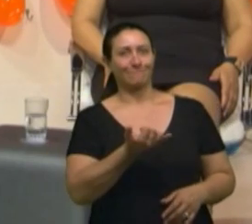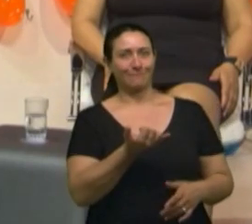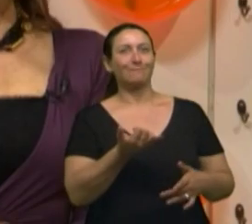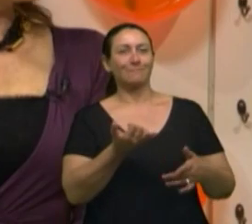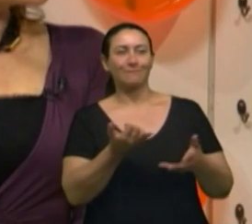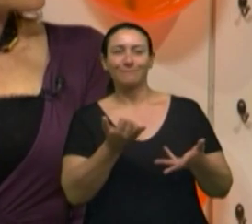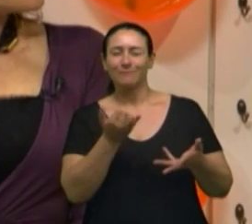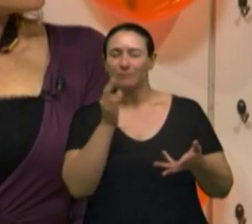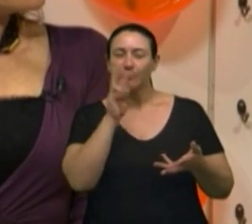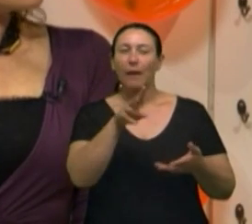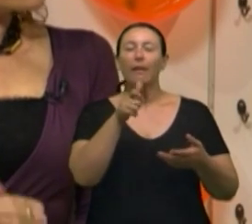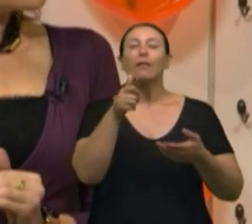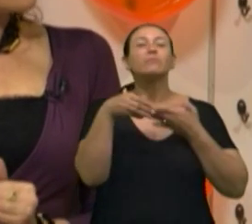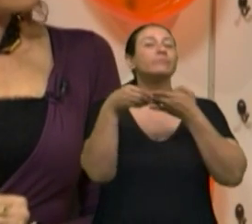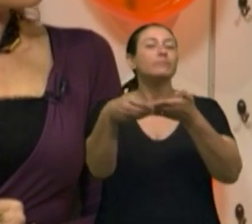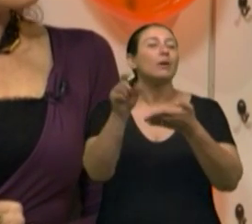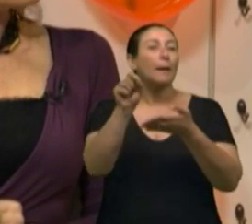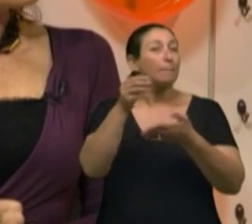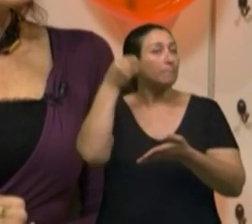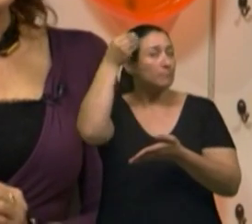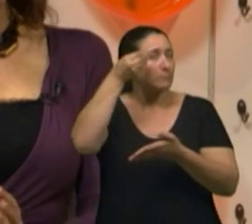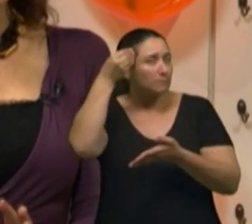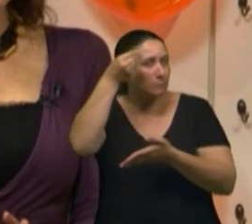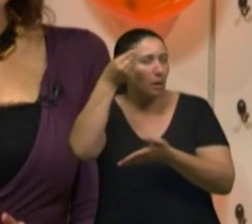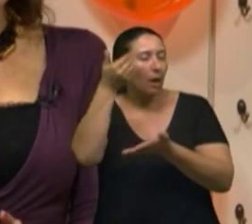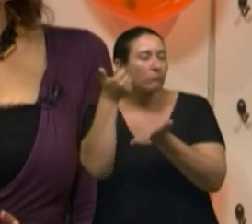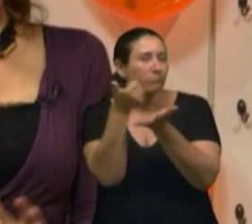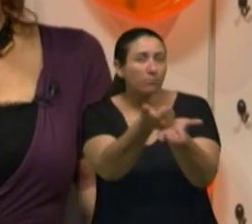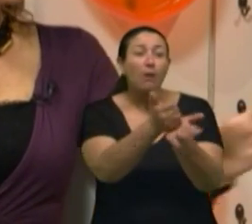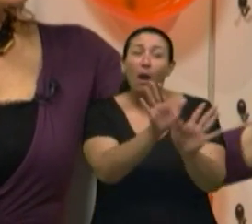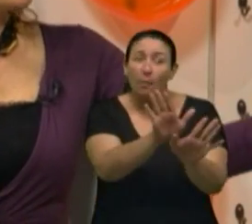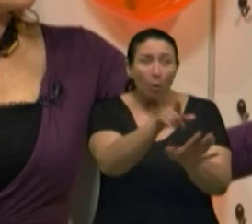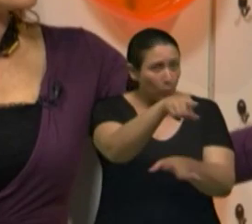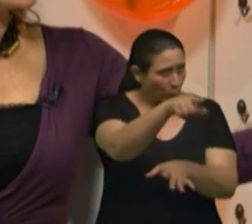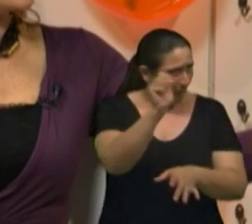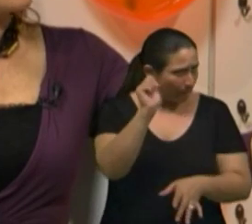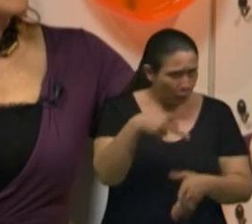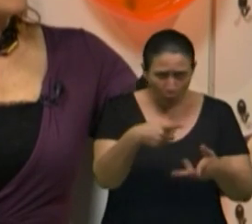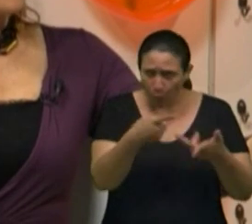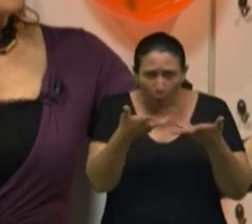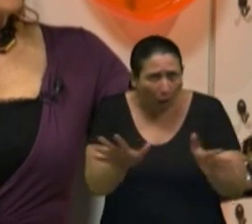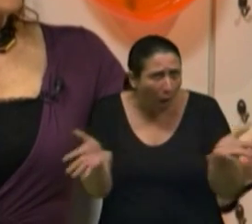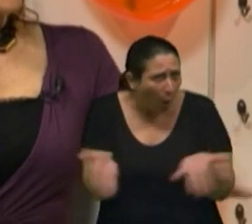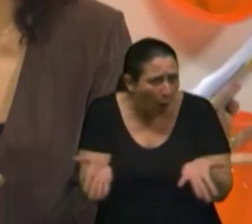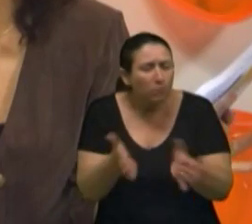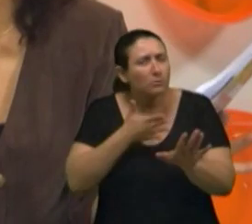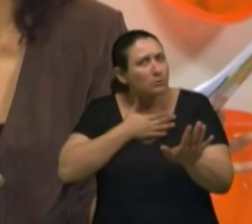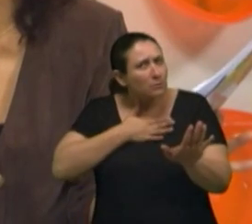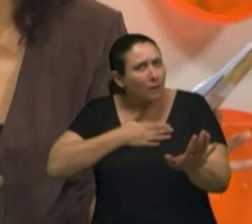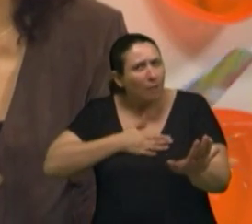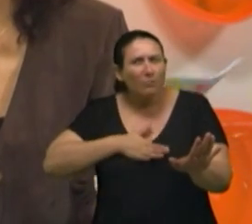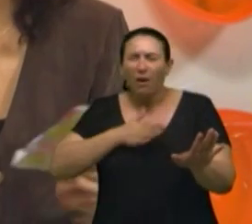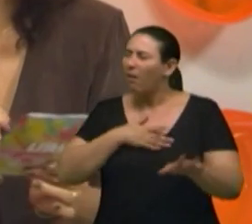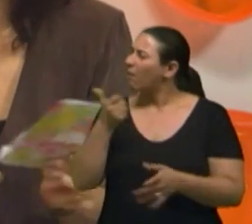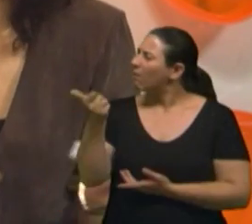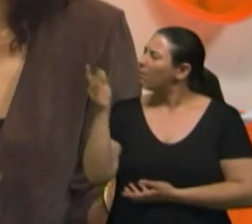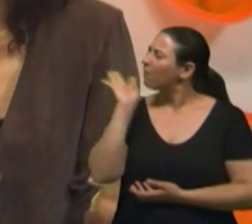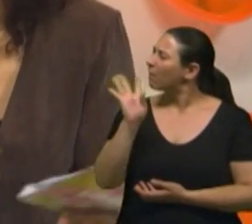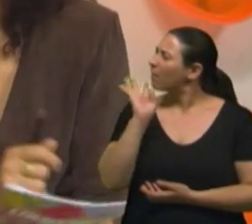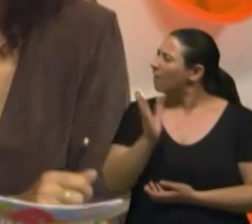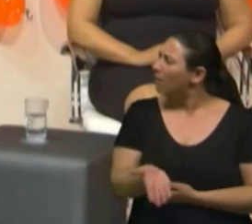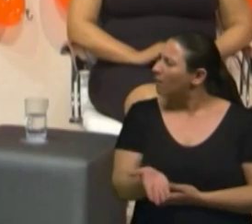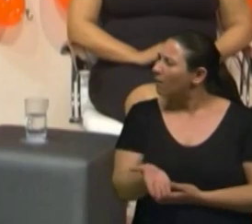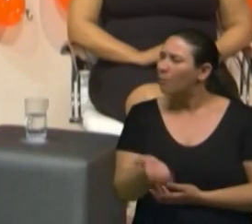uma psicoterapia e aguardar. Não é o teu momento, vamos trabalhar isso. Mas que amplo programa. E também